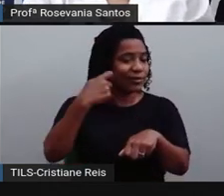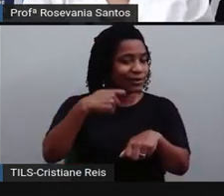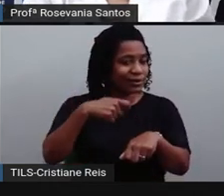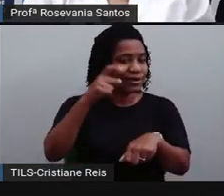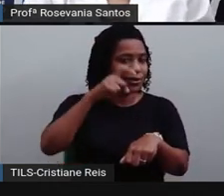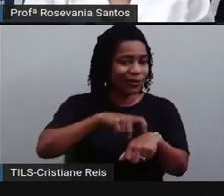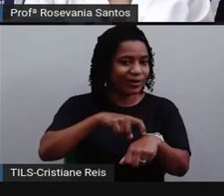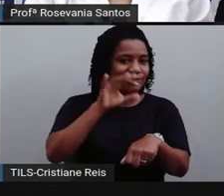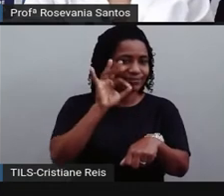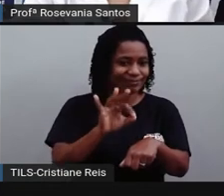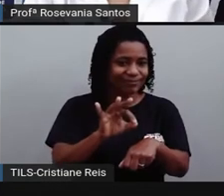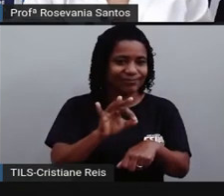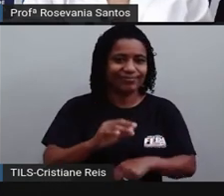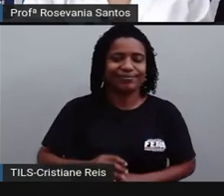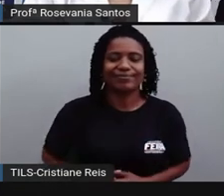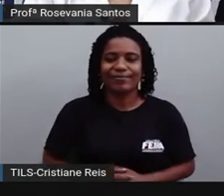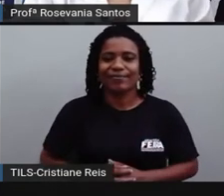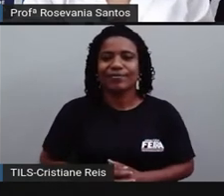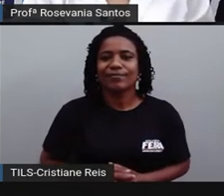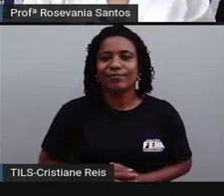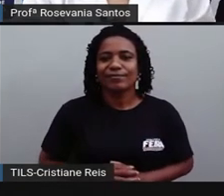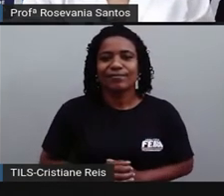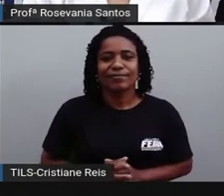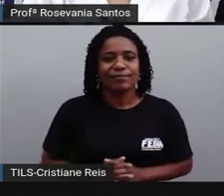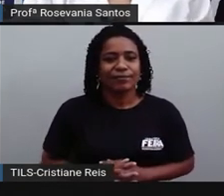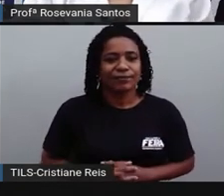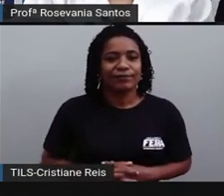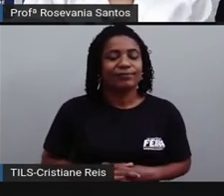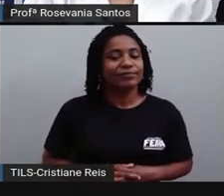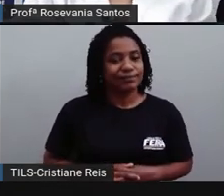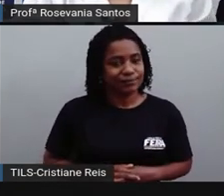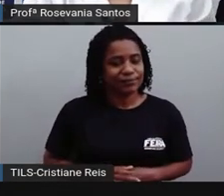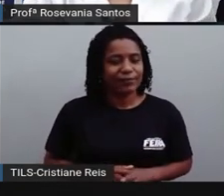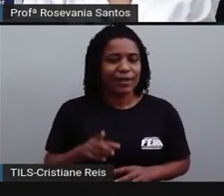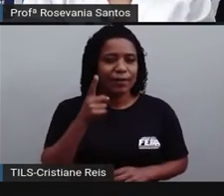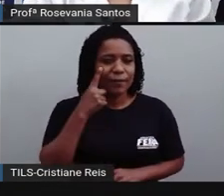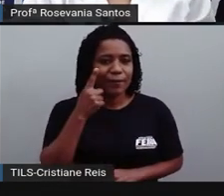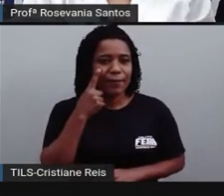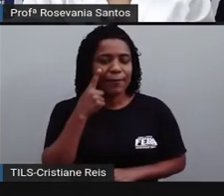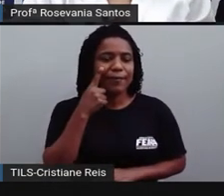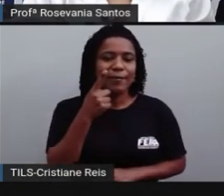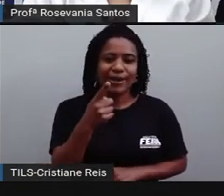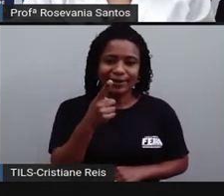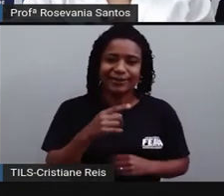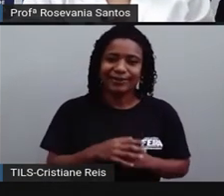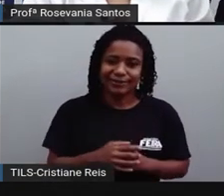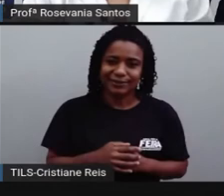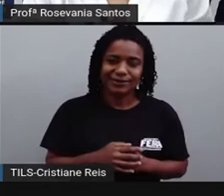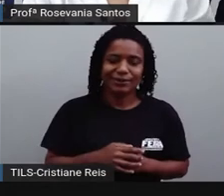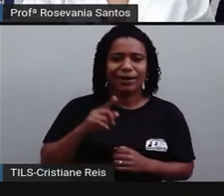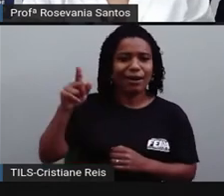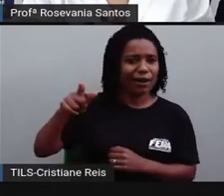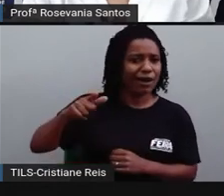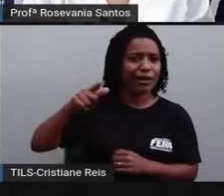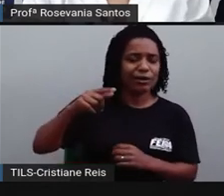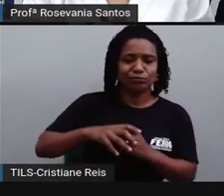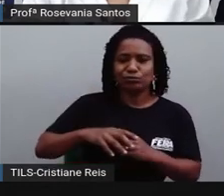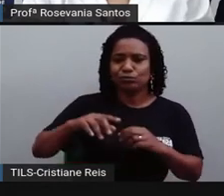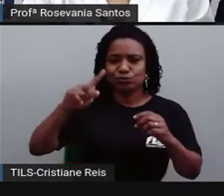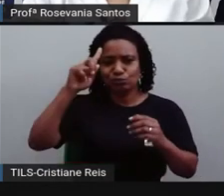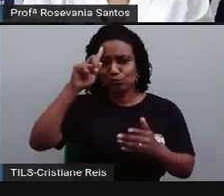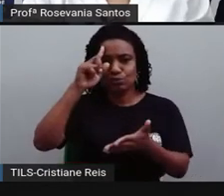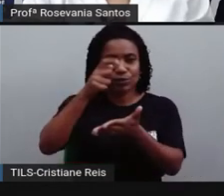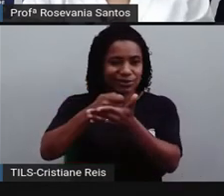ficado tranquilinho para vocês. Só para a gente perceber. Inicialmente, lá nessa conferência, criou-se esses